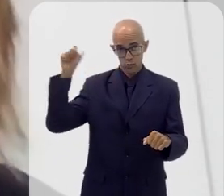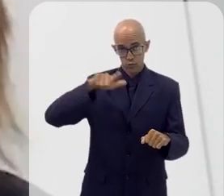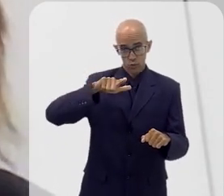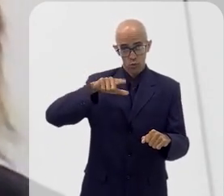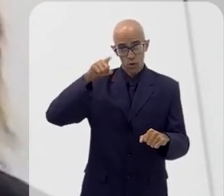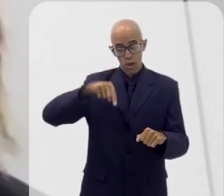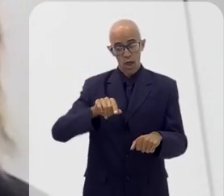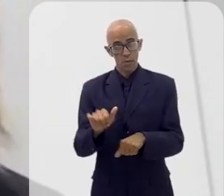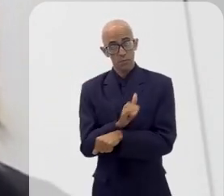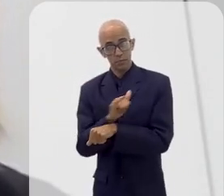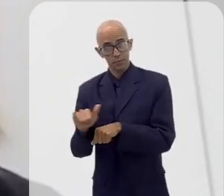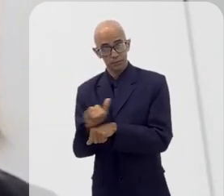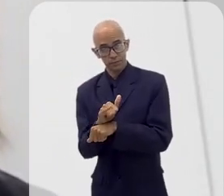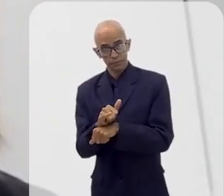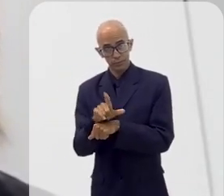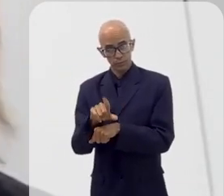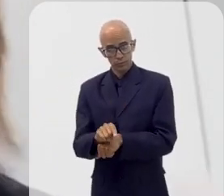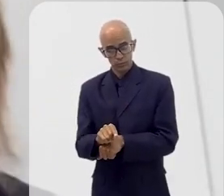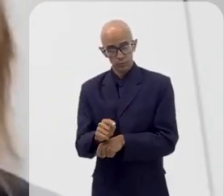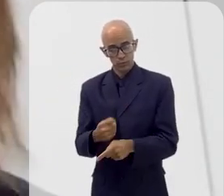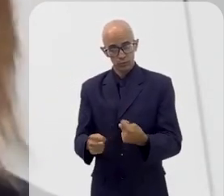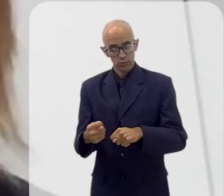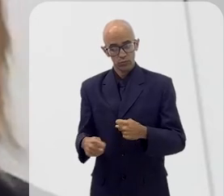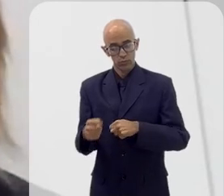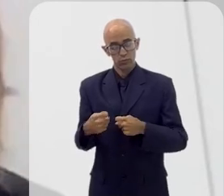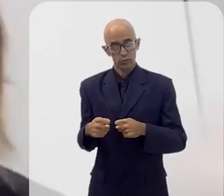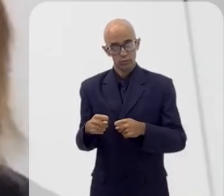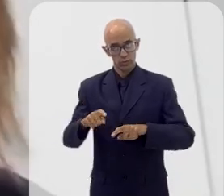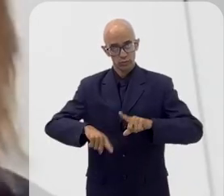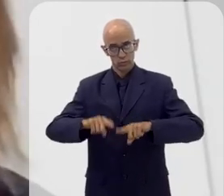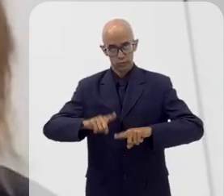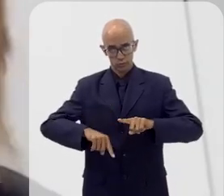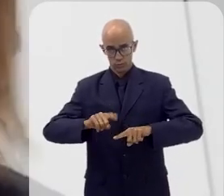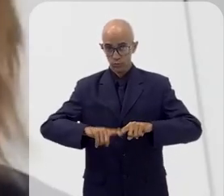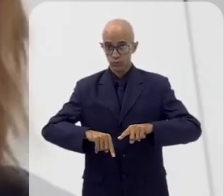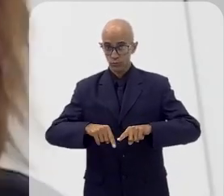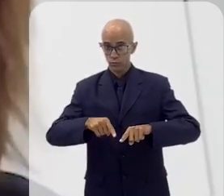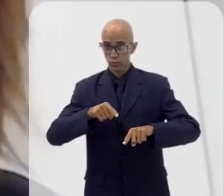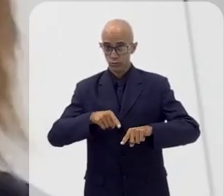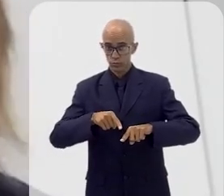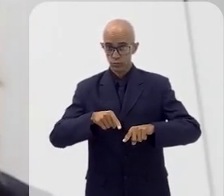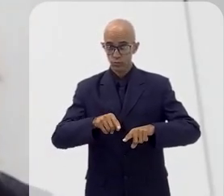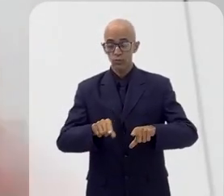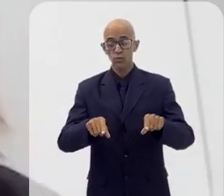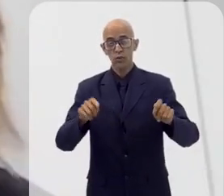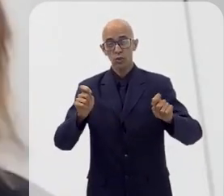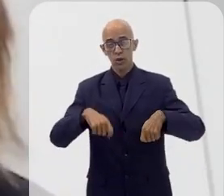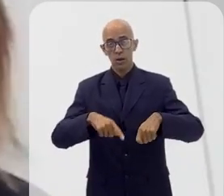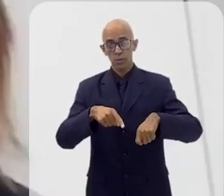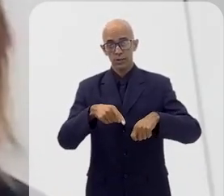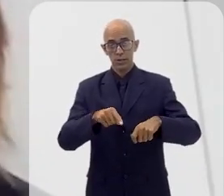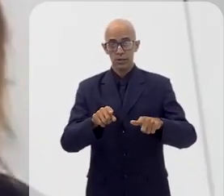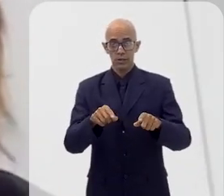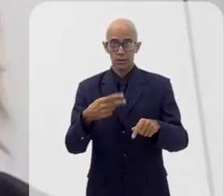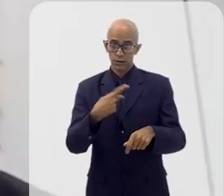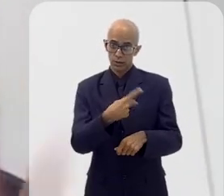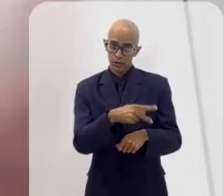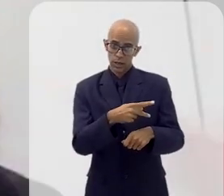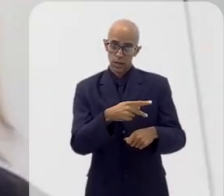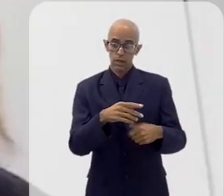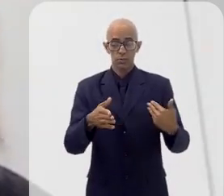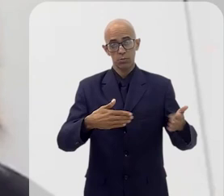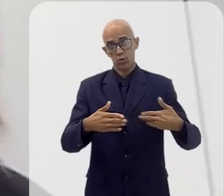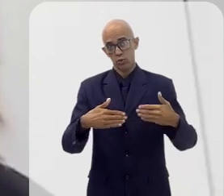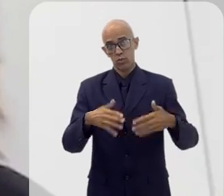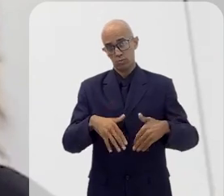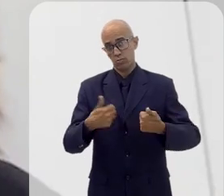do painel é uma porta para ele reduzir custos também com matéria-prima, com recursos, ele acaba fazendo